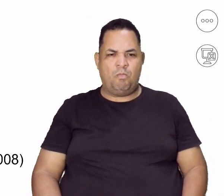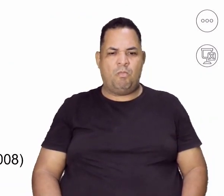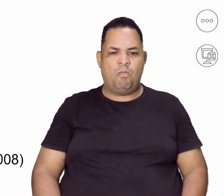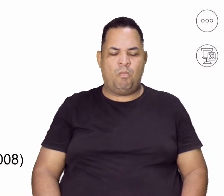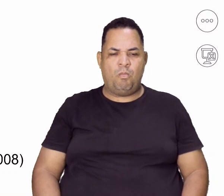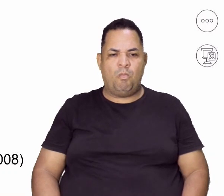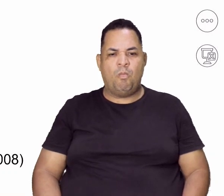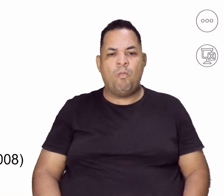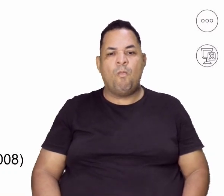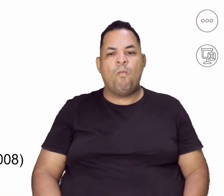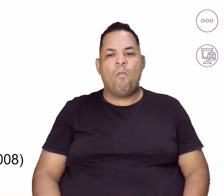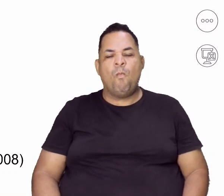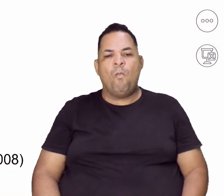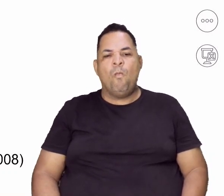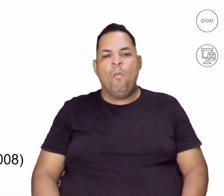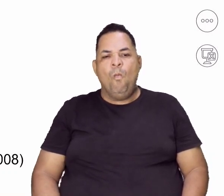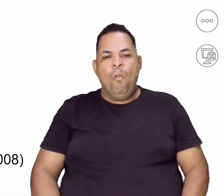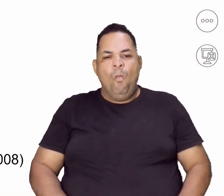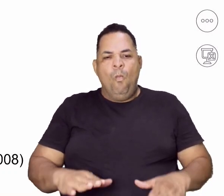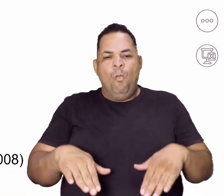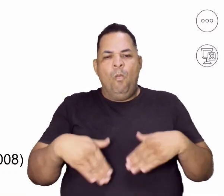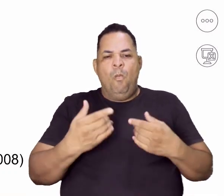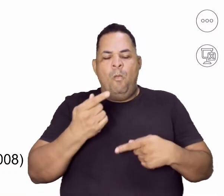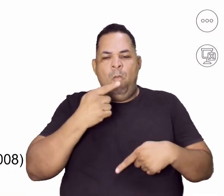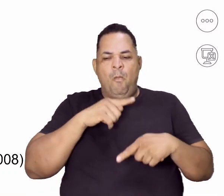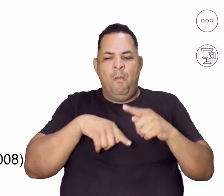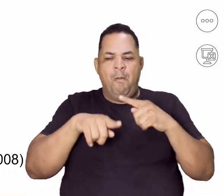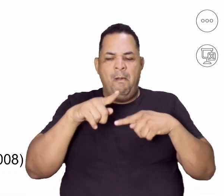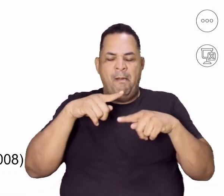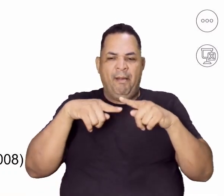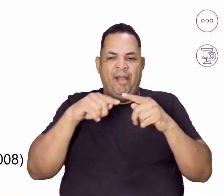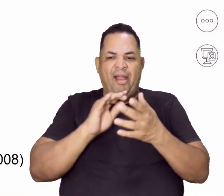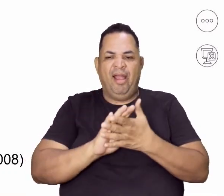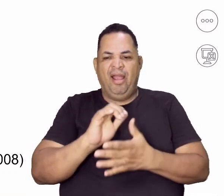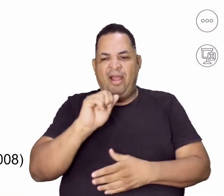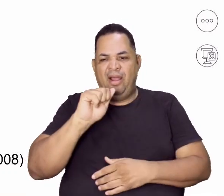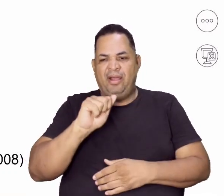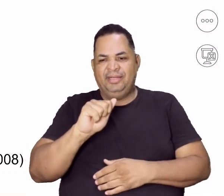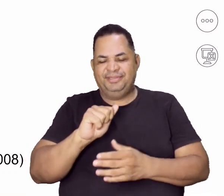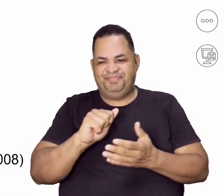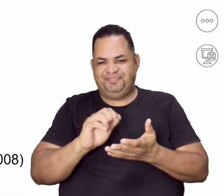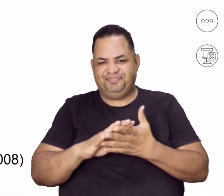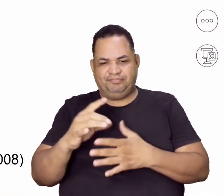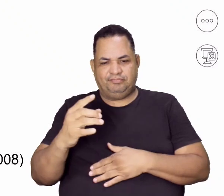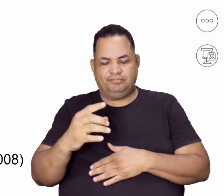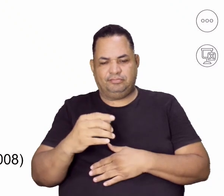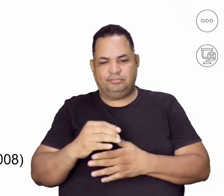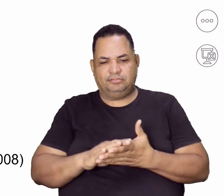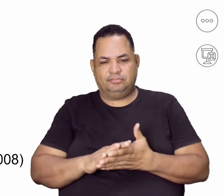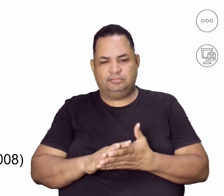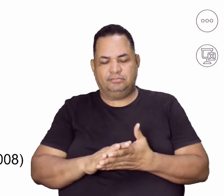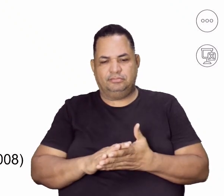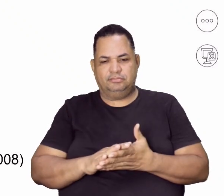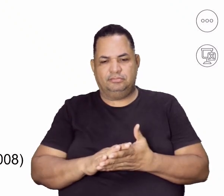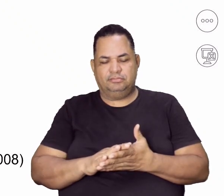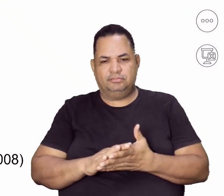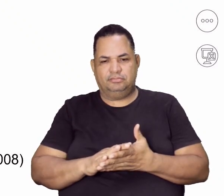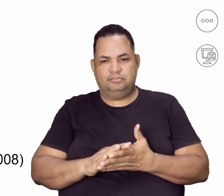Quando eu falo de processo evolutivo dessa anorexia, eu devo levar em conta aí fatores de predisposição,